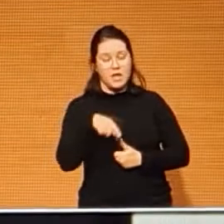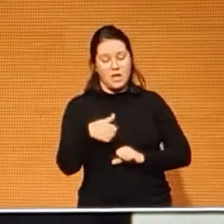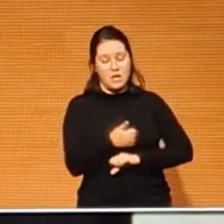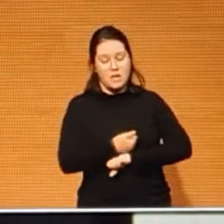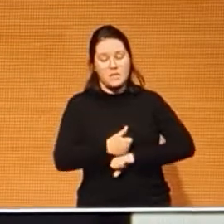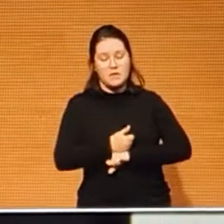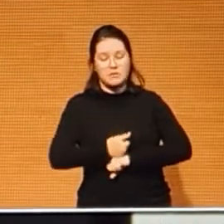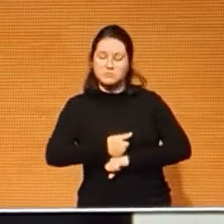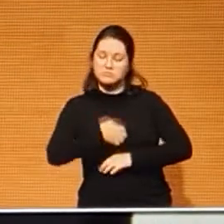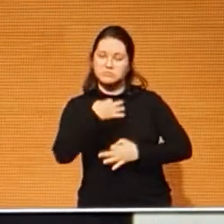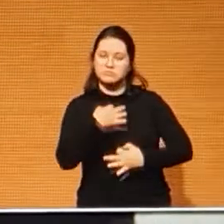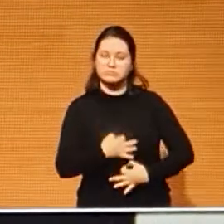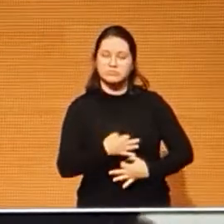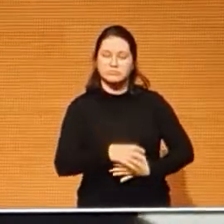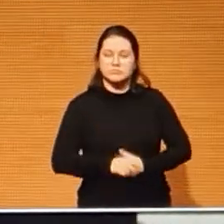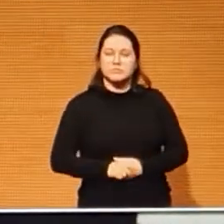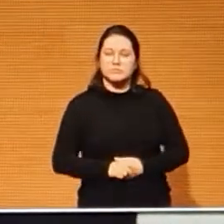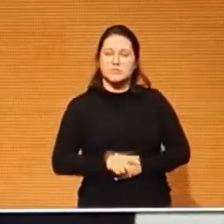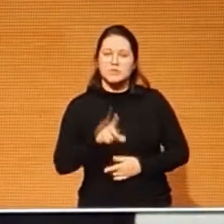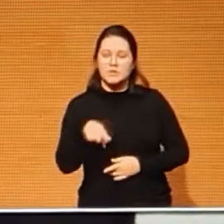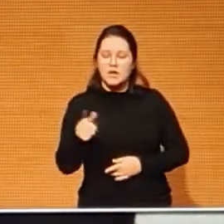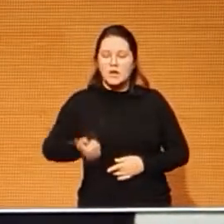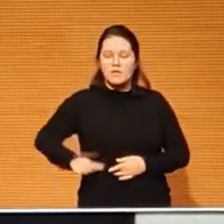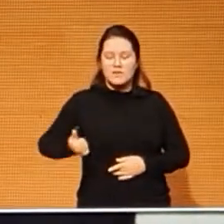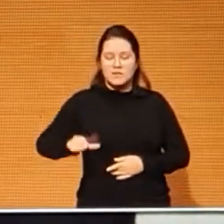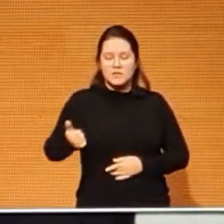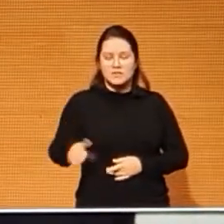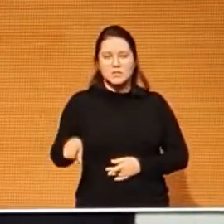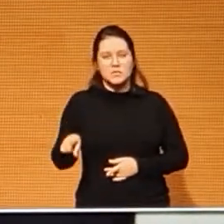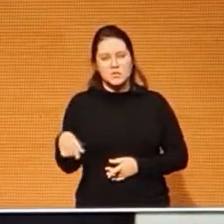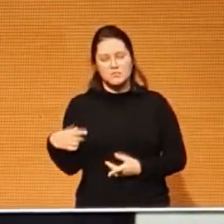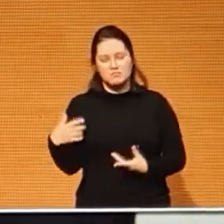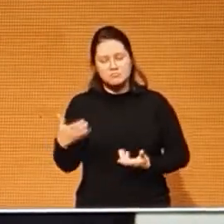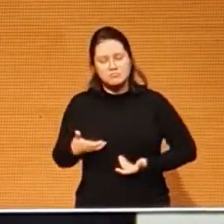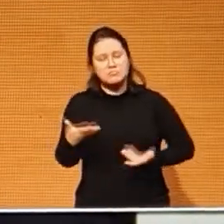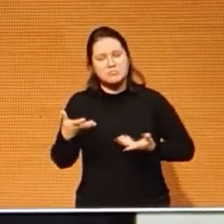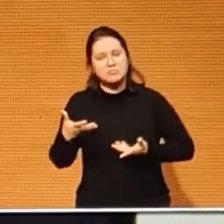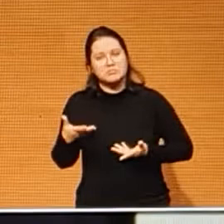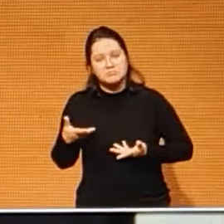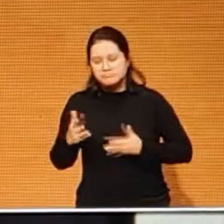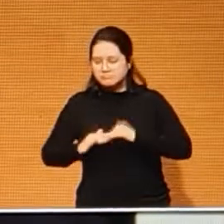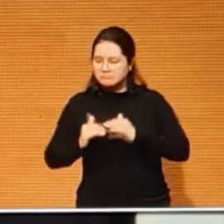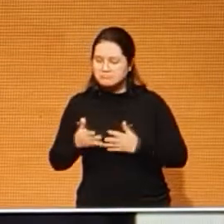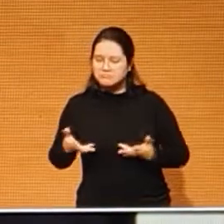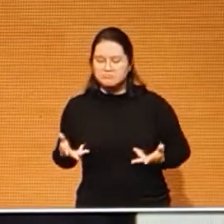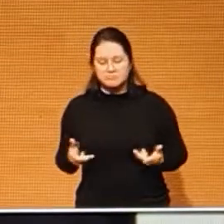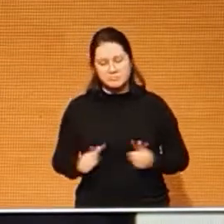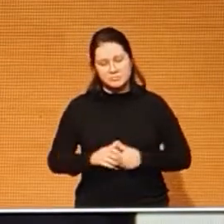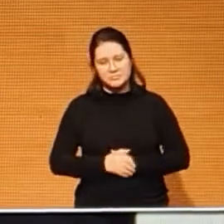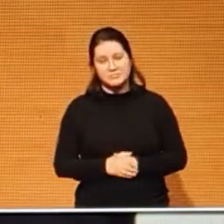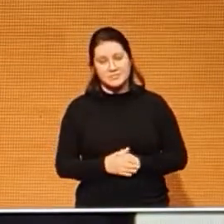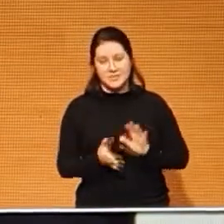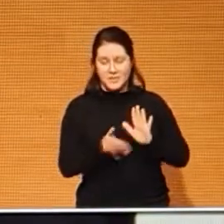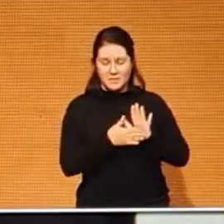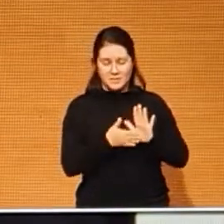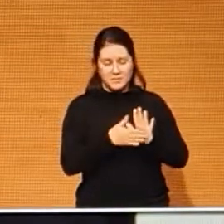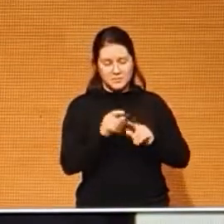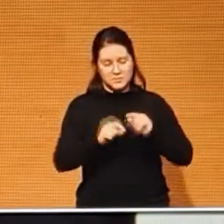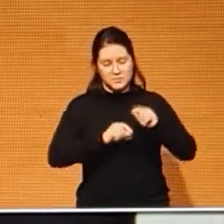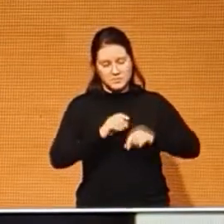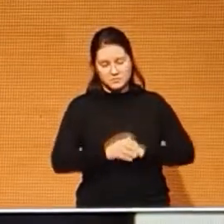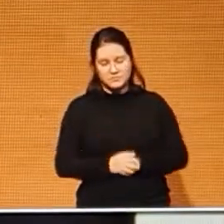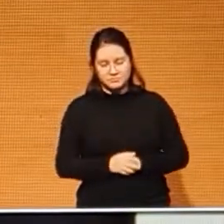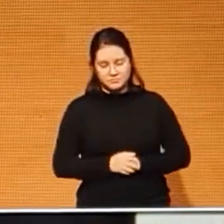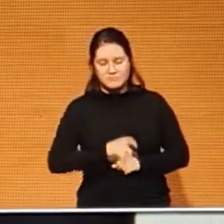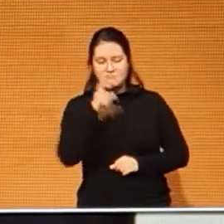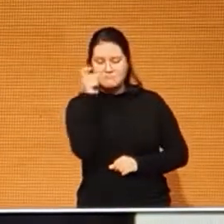permanente na avaliação para um obscuro desempenho satisfatório. Enfim, é uma proposta que mente, e